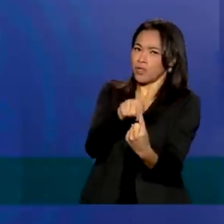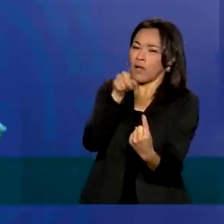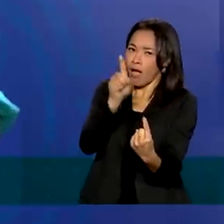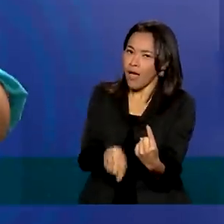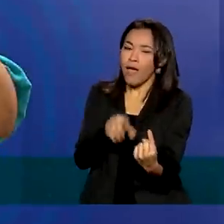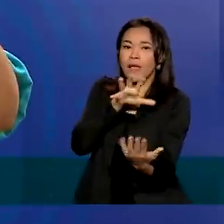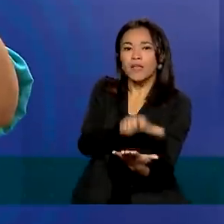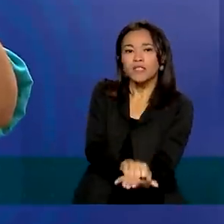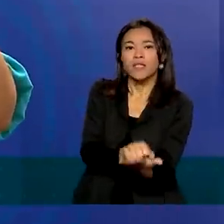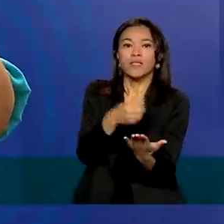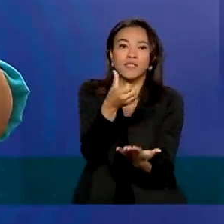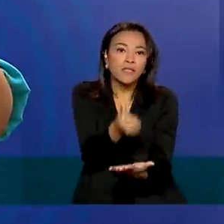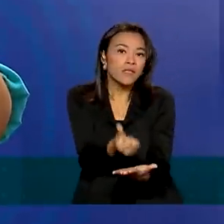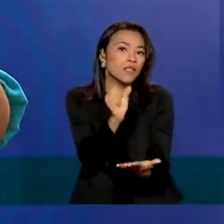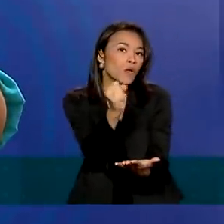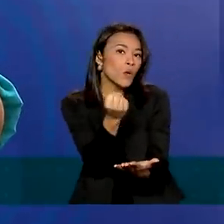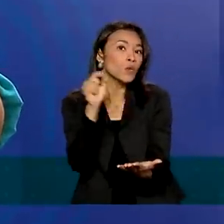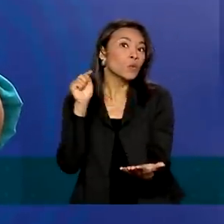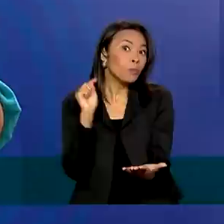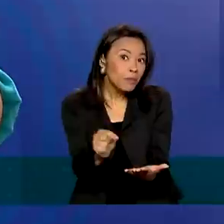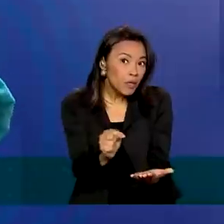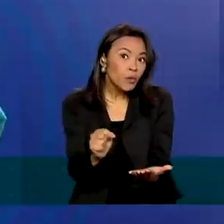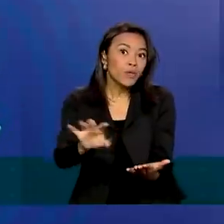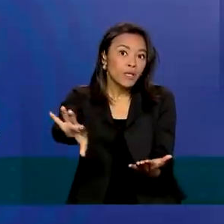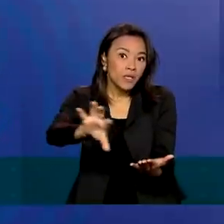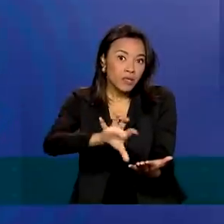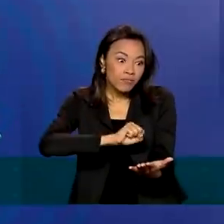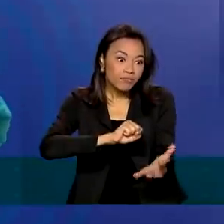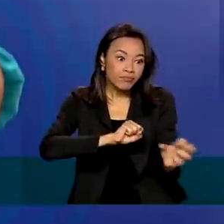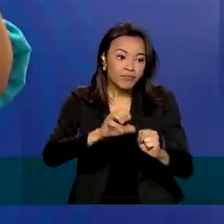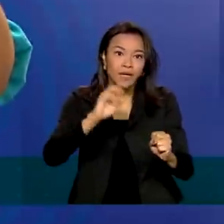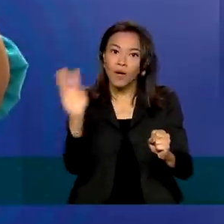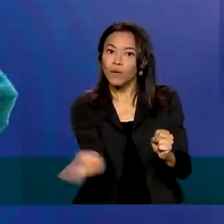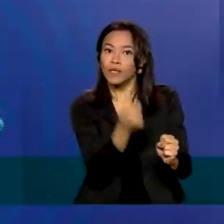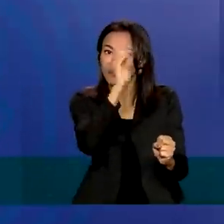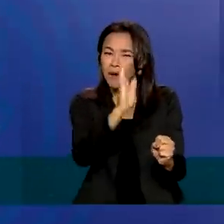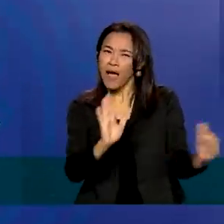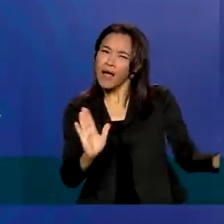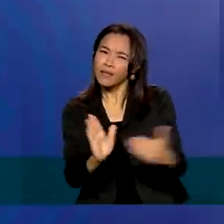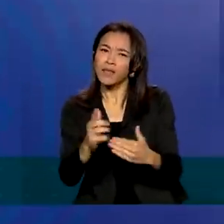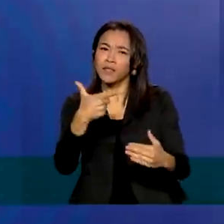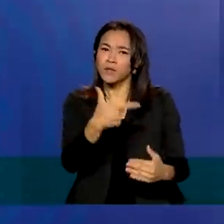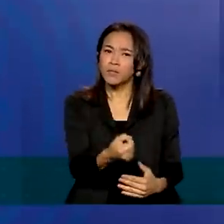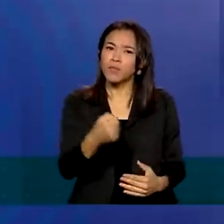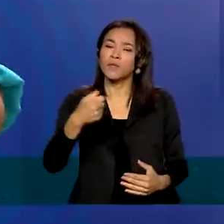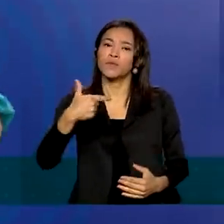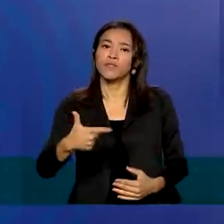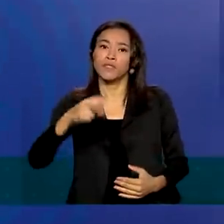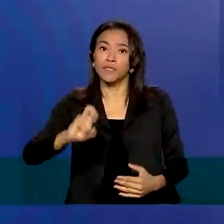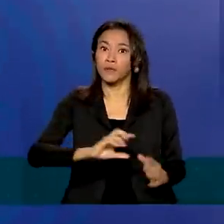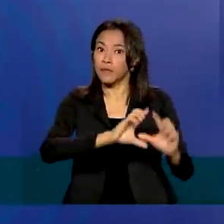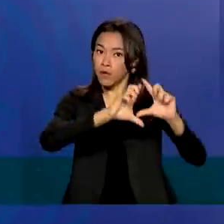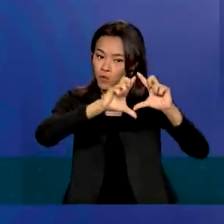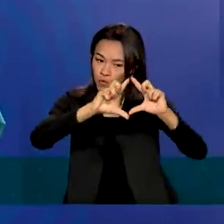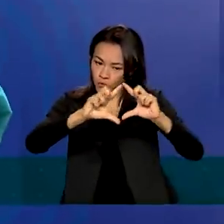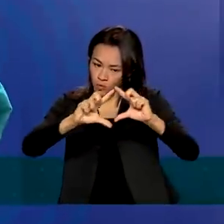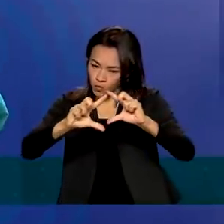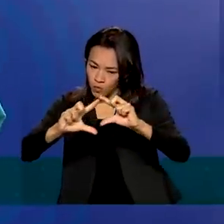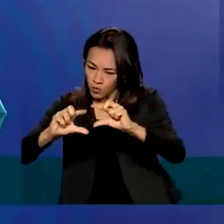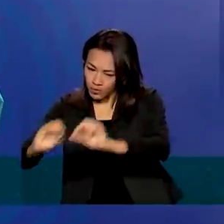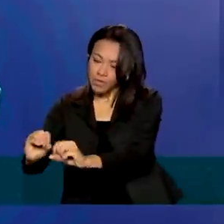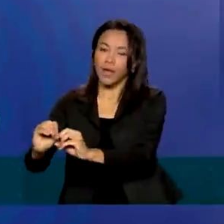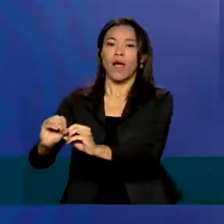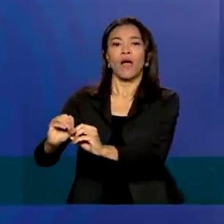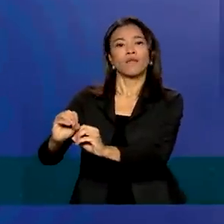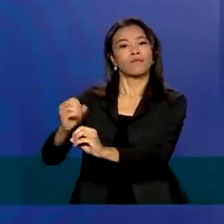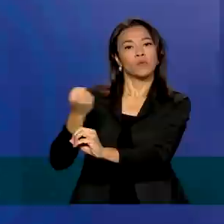máximo, 68 mil casos transmitidos dentro do Brasil até 2025, e depois zerar o número de mortes até 2030.